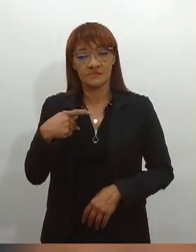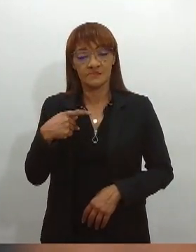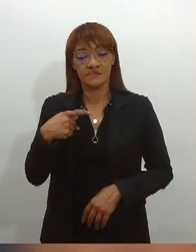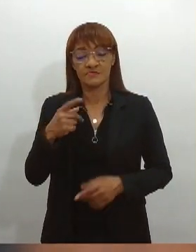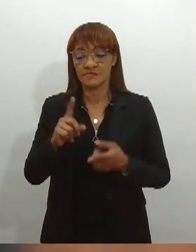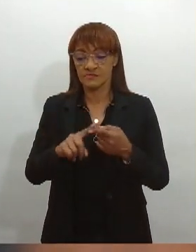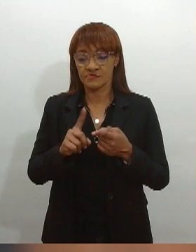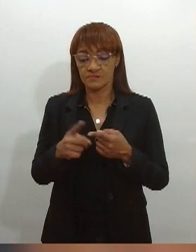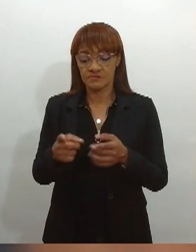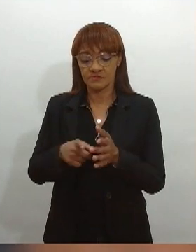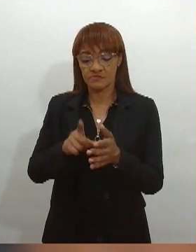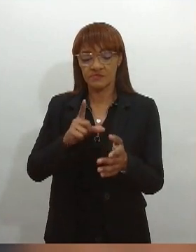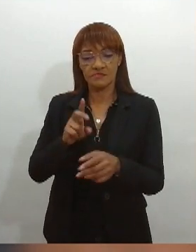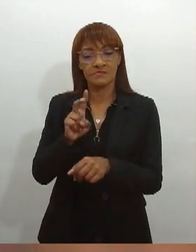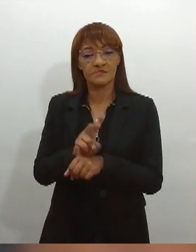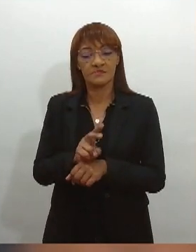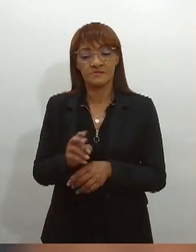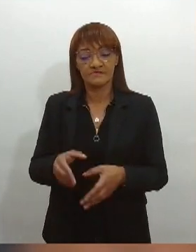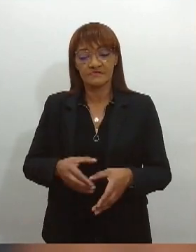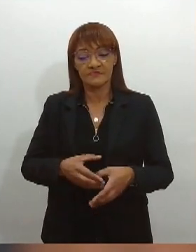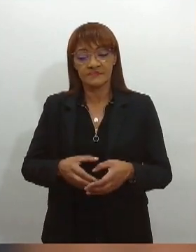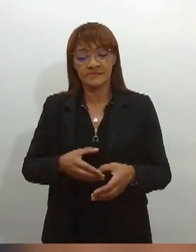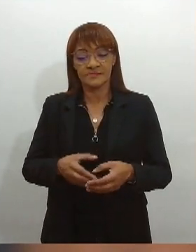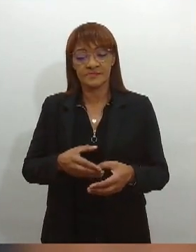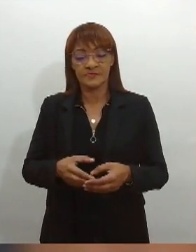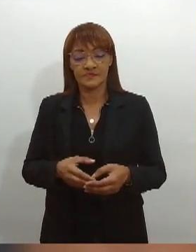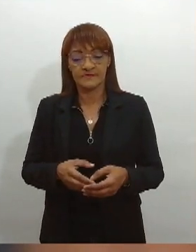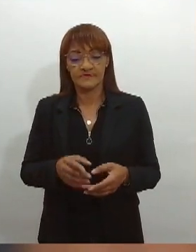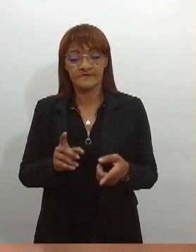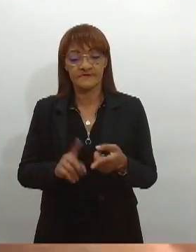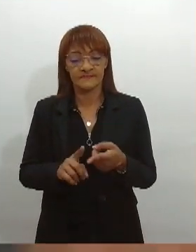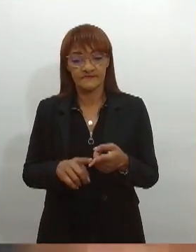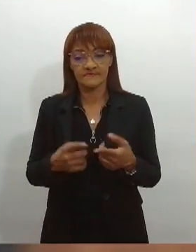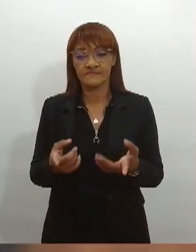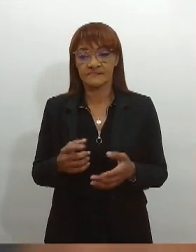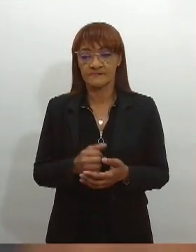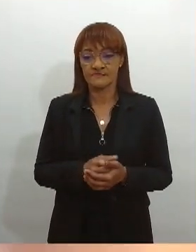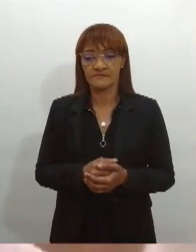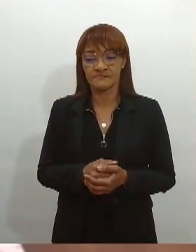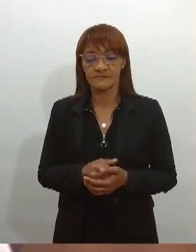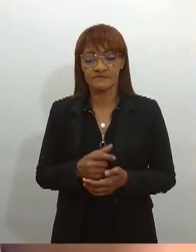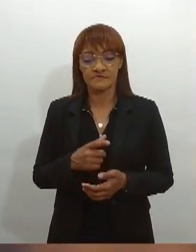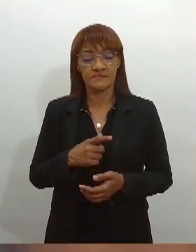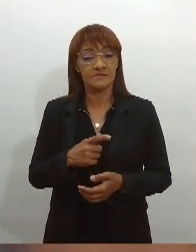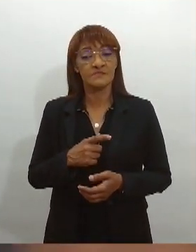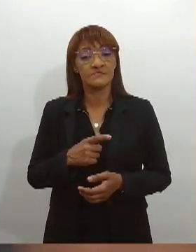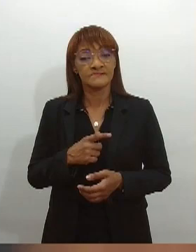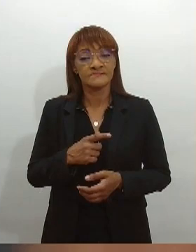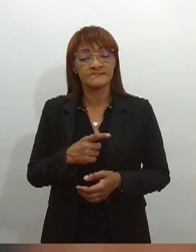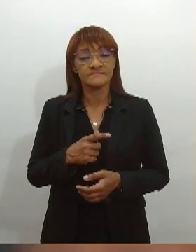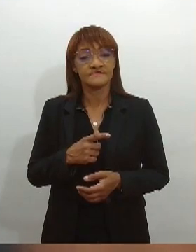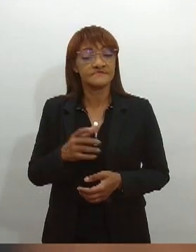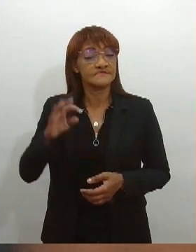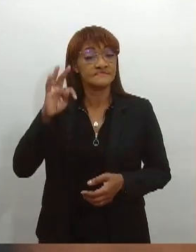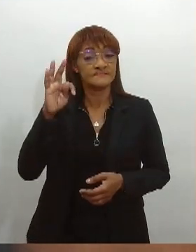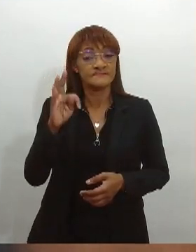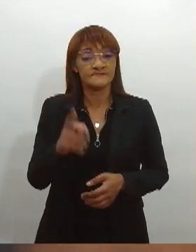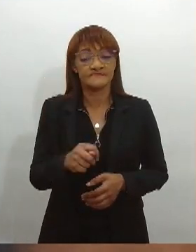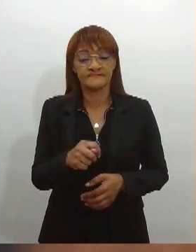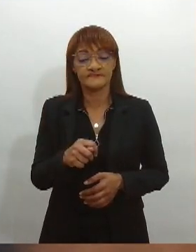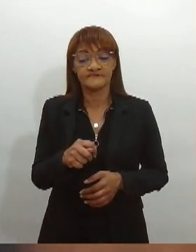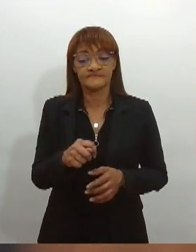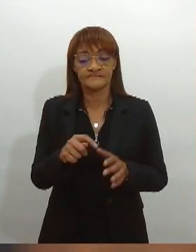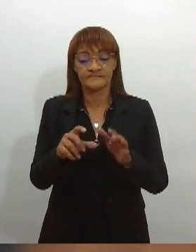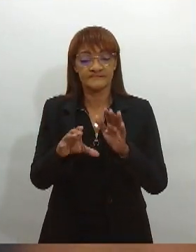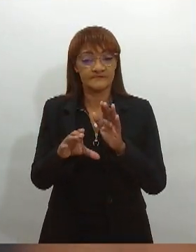realizou agora um concurso público, também prevendo cotas. Então, nós temos toda uma legislação, o Estatuto da Igualdade